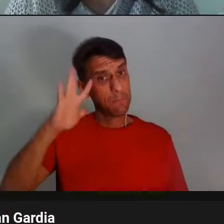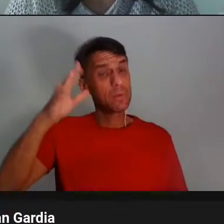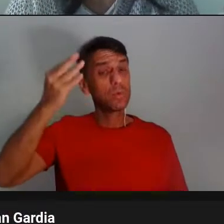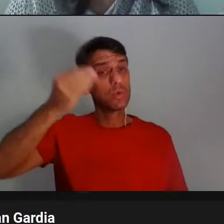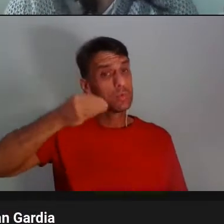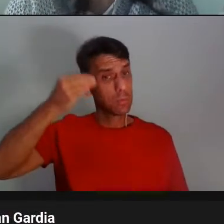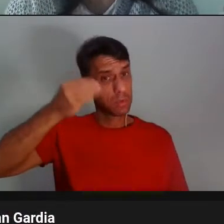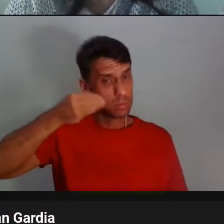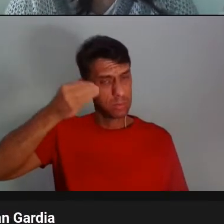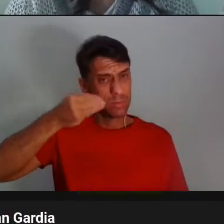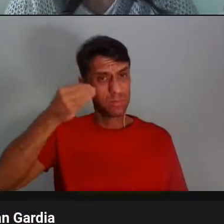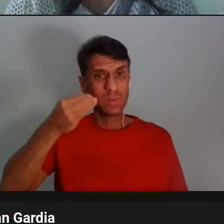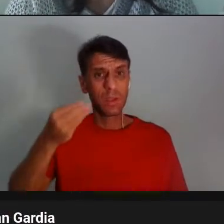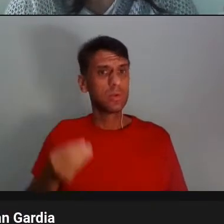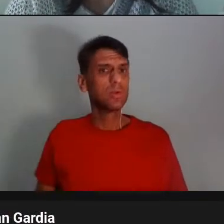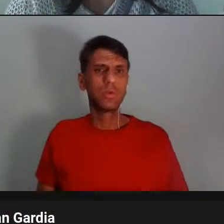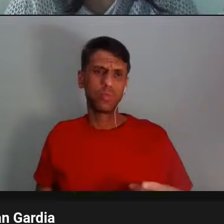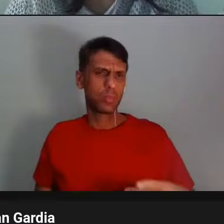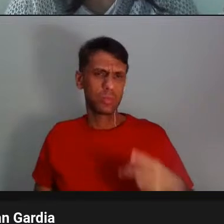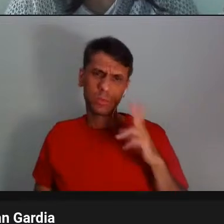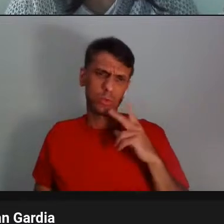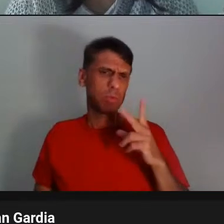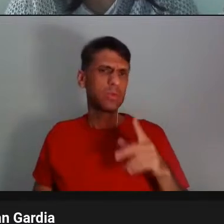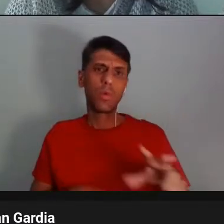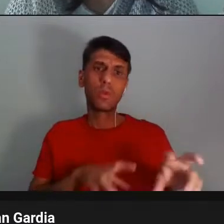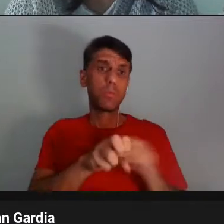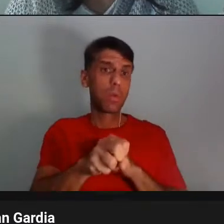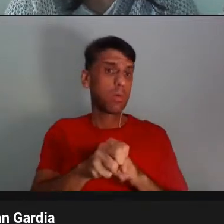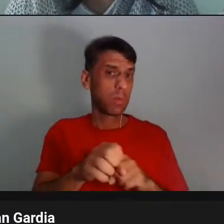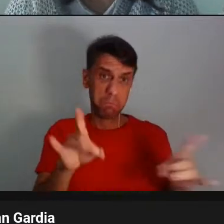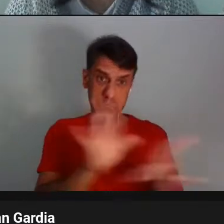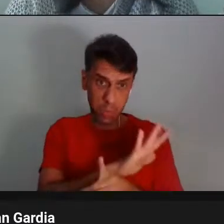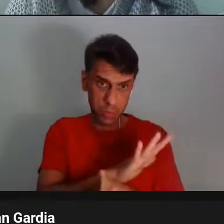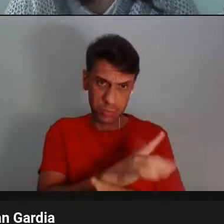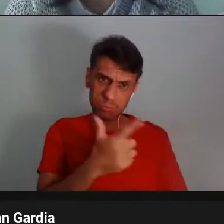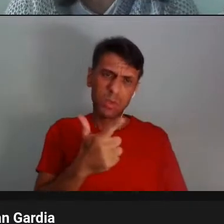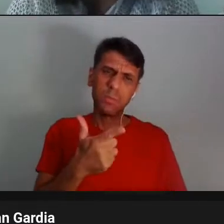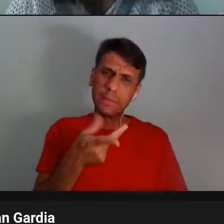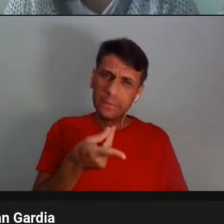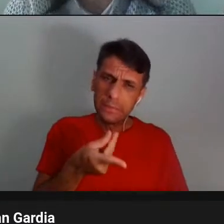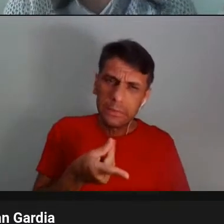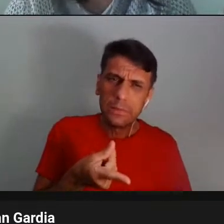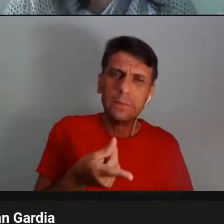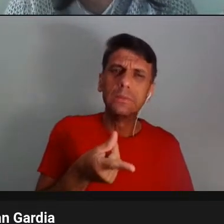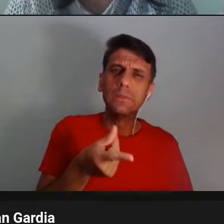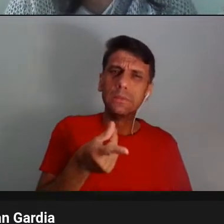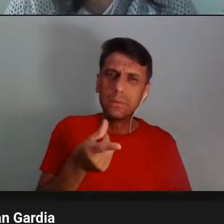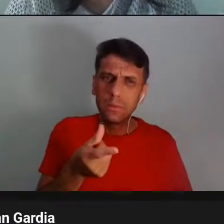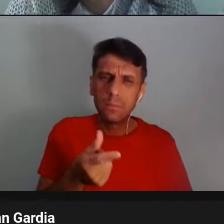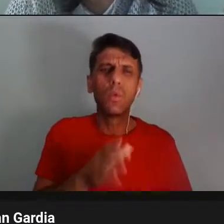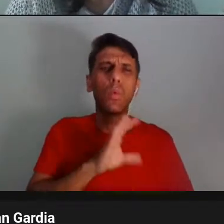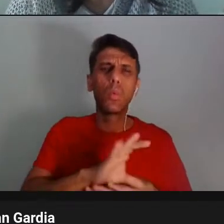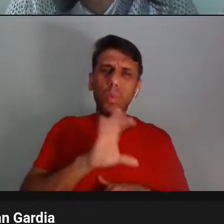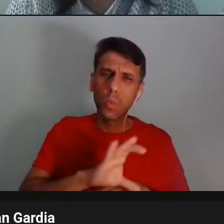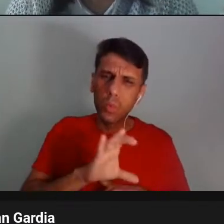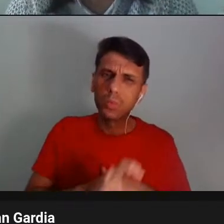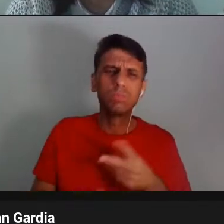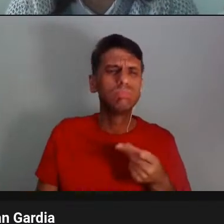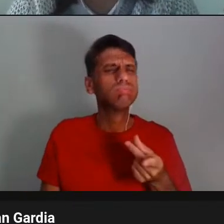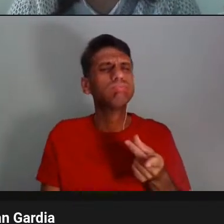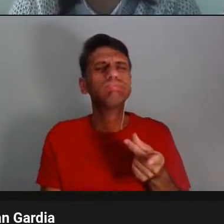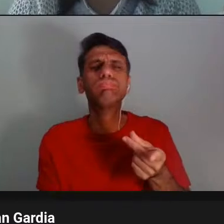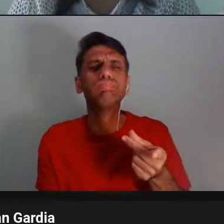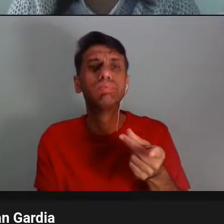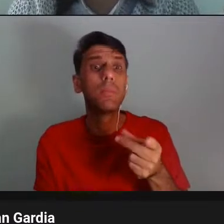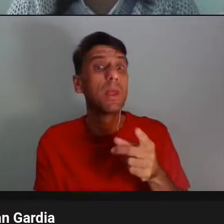é que a gente não sai, a gente não vai ter um diploma desse curso, mas é muito bom continuar fazendo esse curso, porque a gente nunca